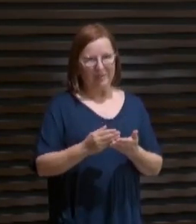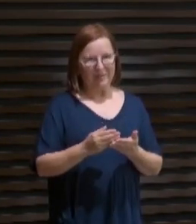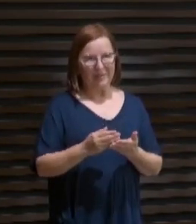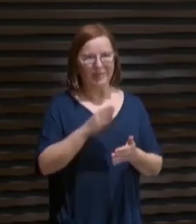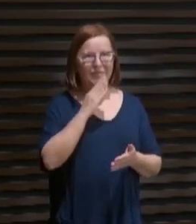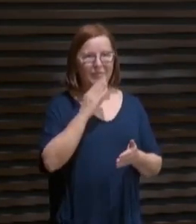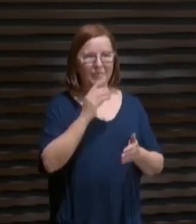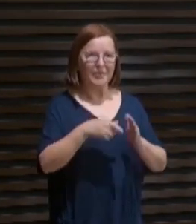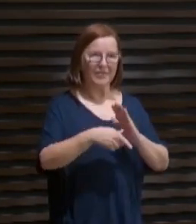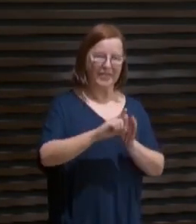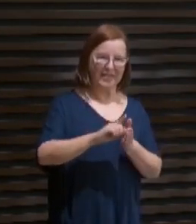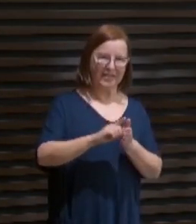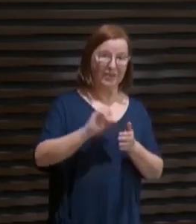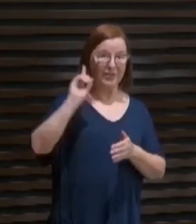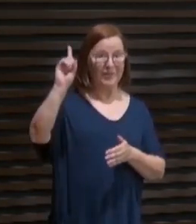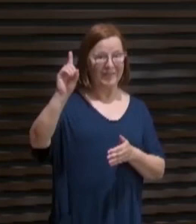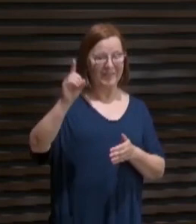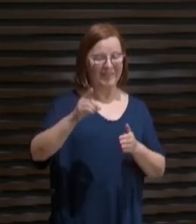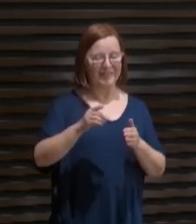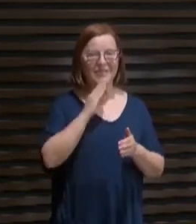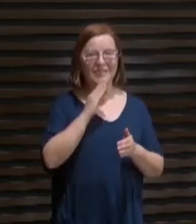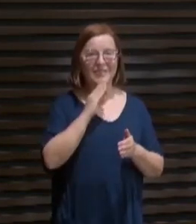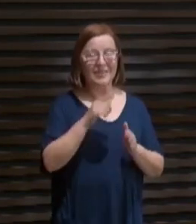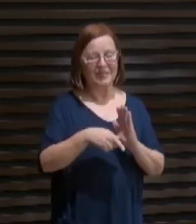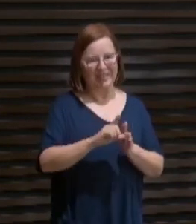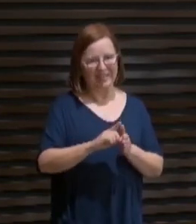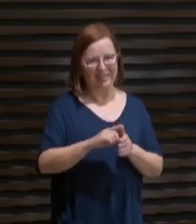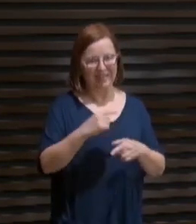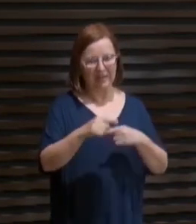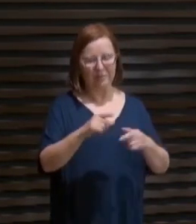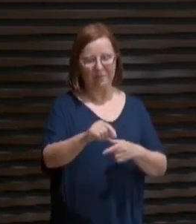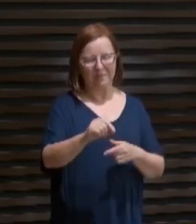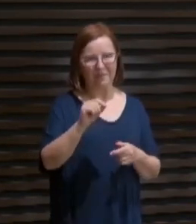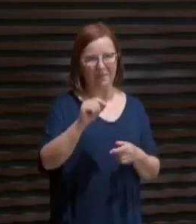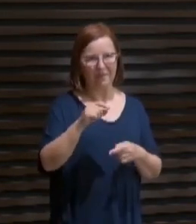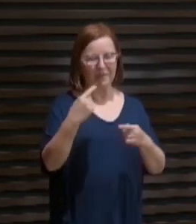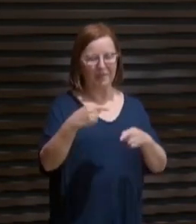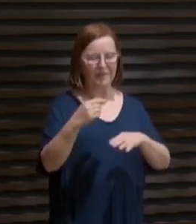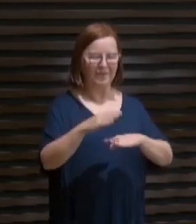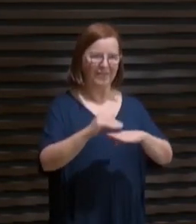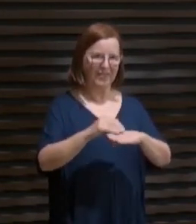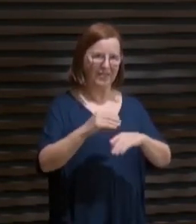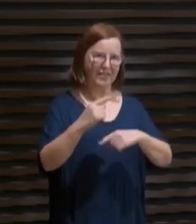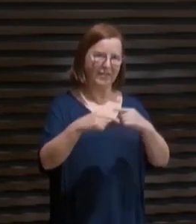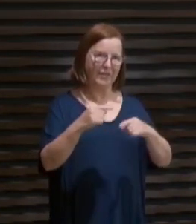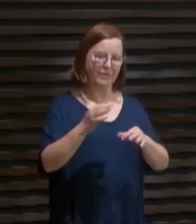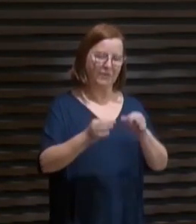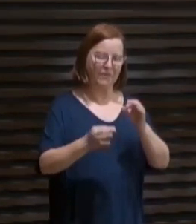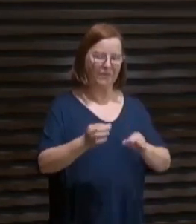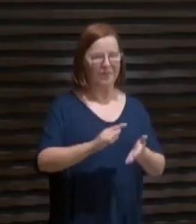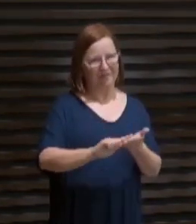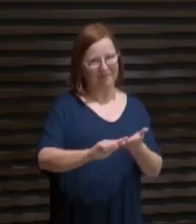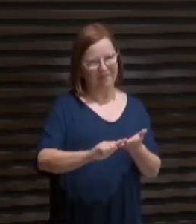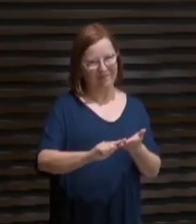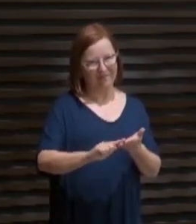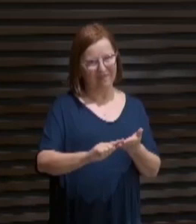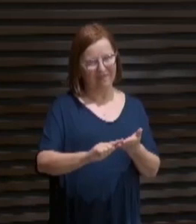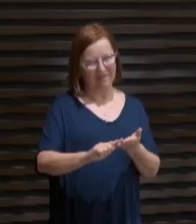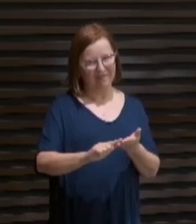conheceu anteriormente, depois ele predestinou, depois ele chamou, depois ele justificou,